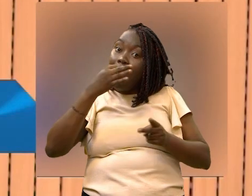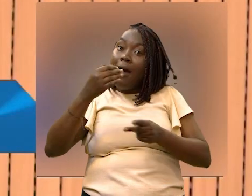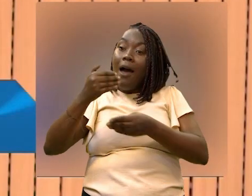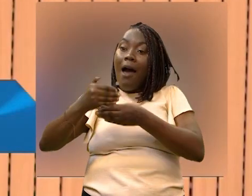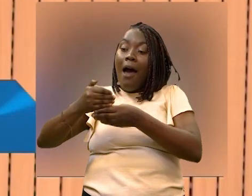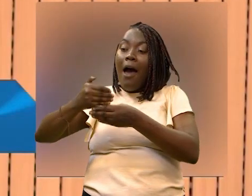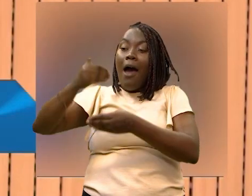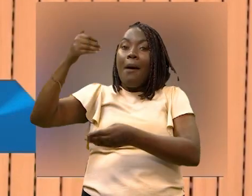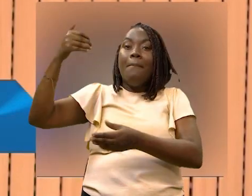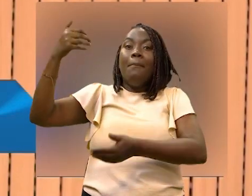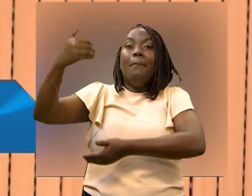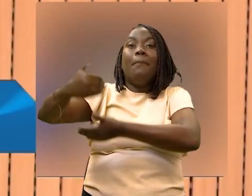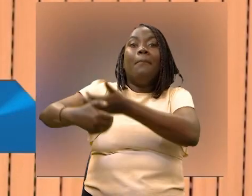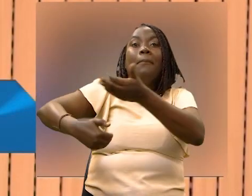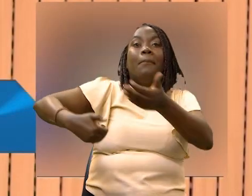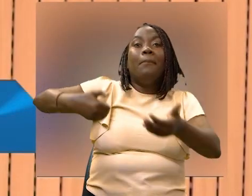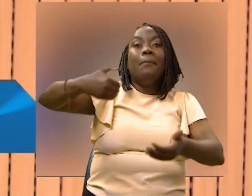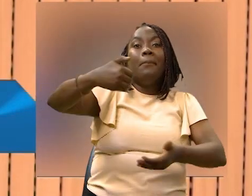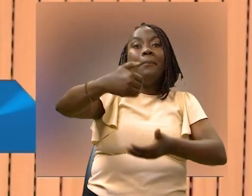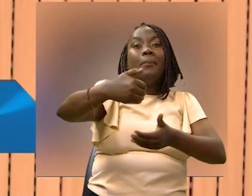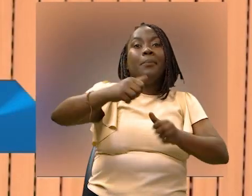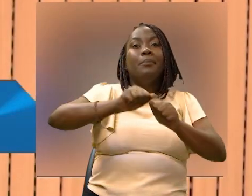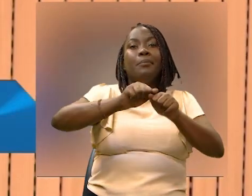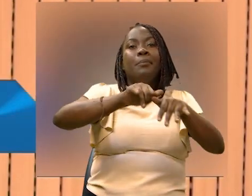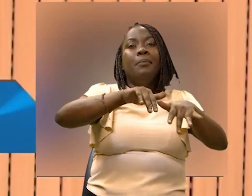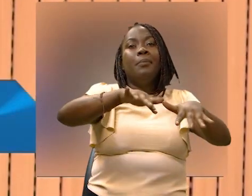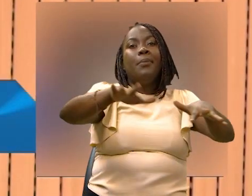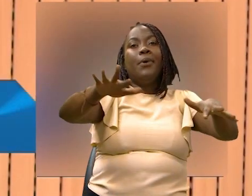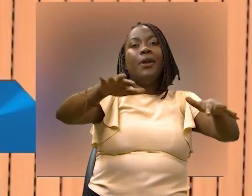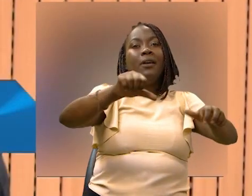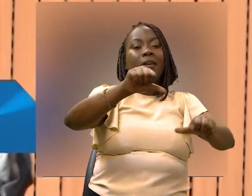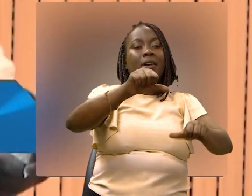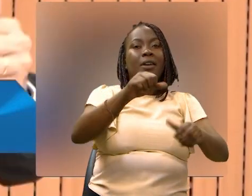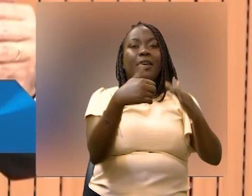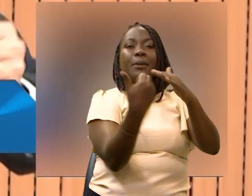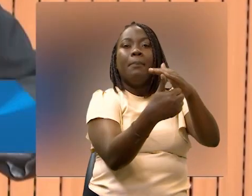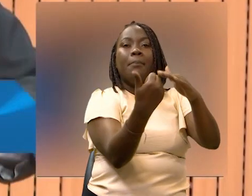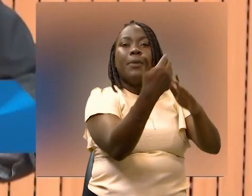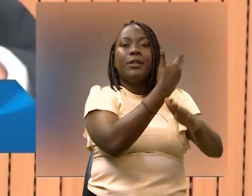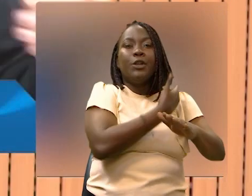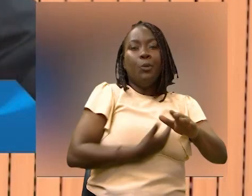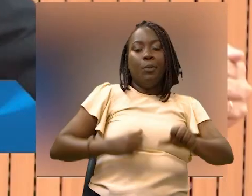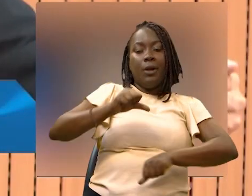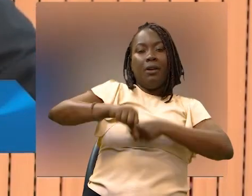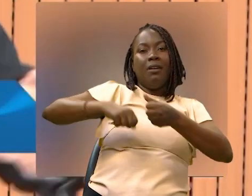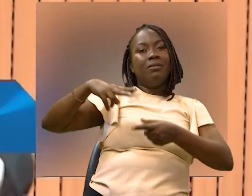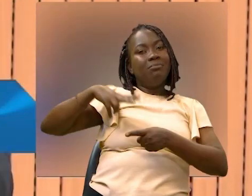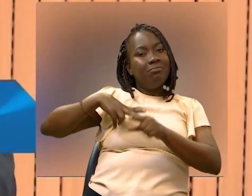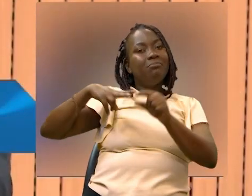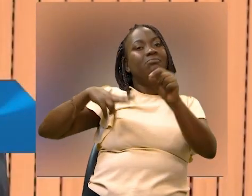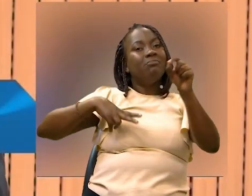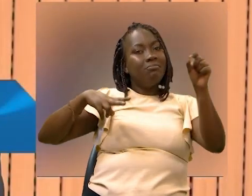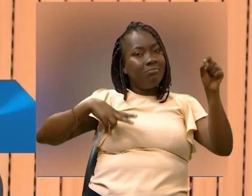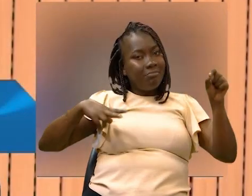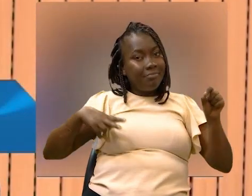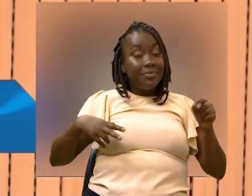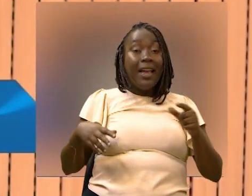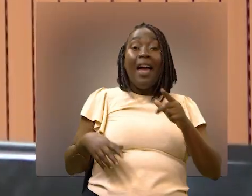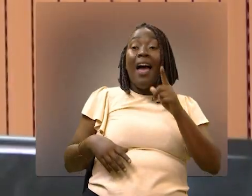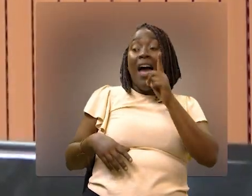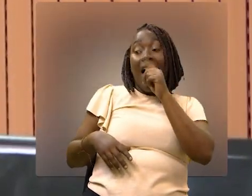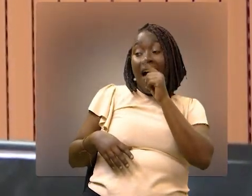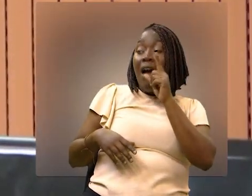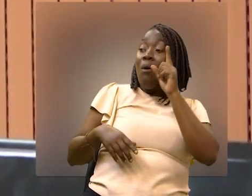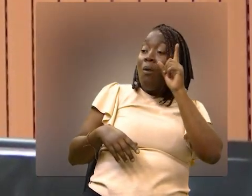Sabesp poderá, na minha visão, abrir um processo de privatização das demais empresas públicas do nosso